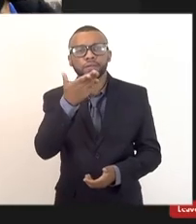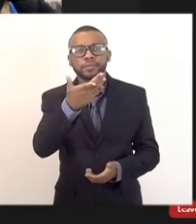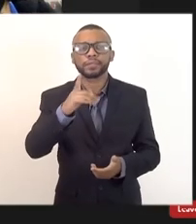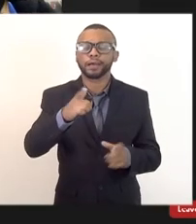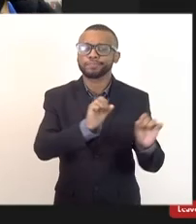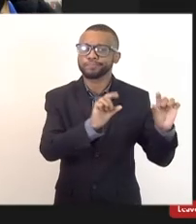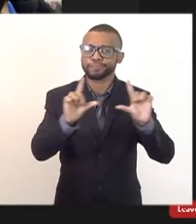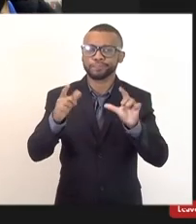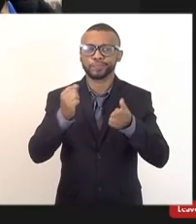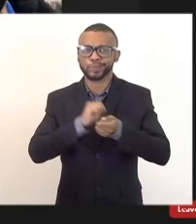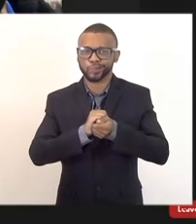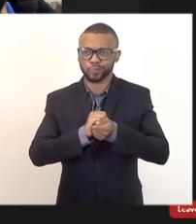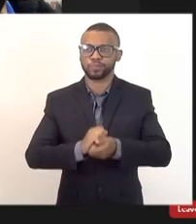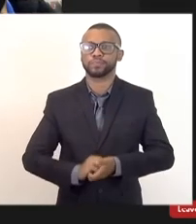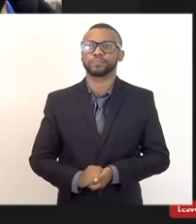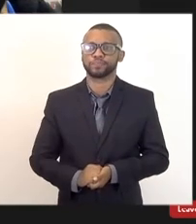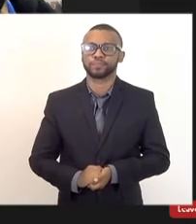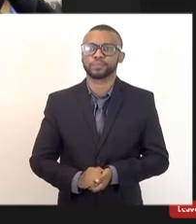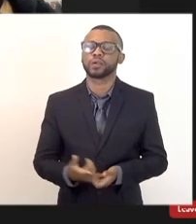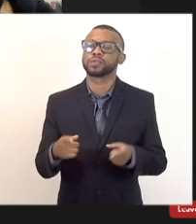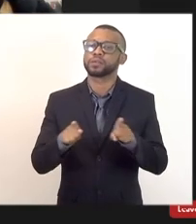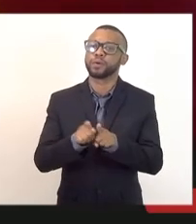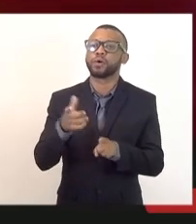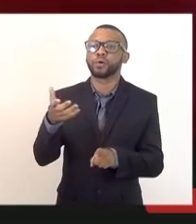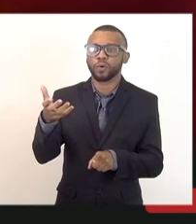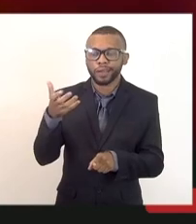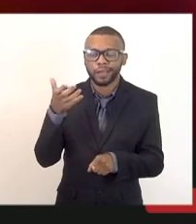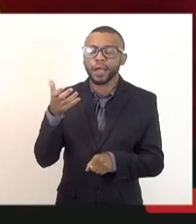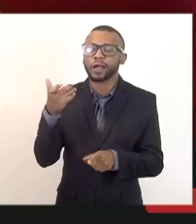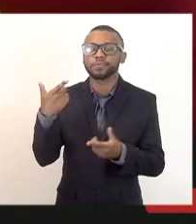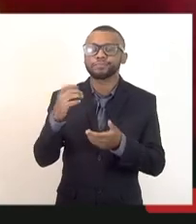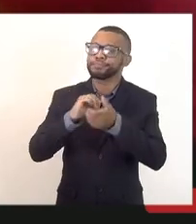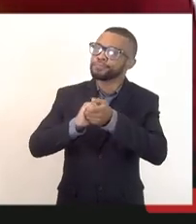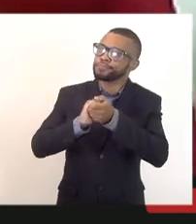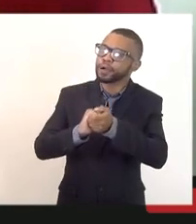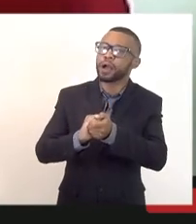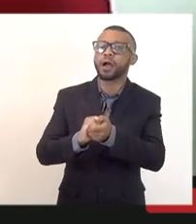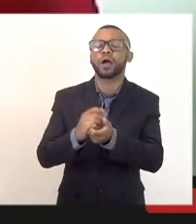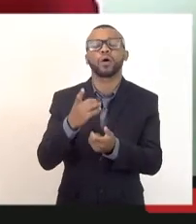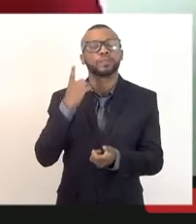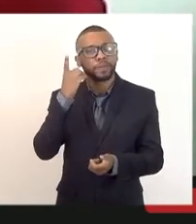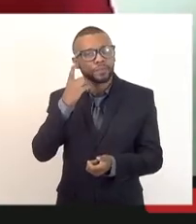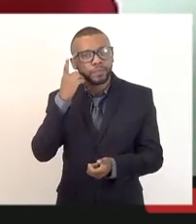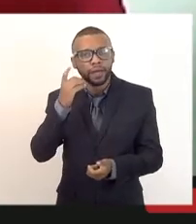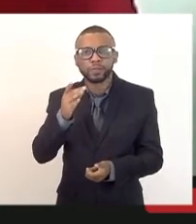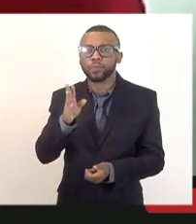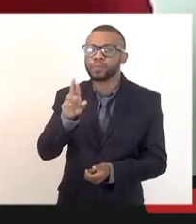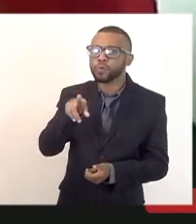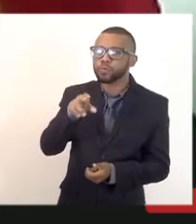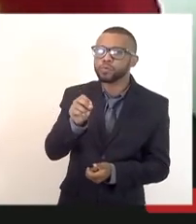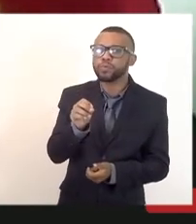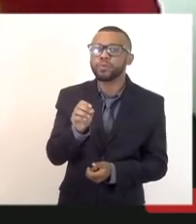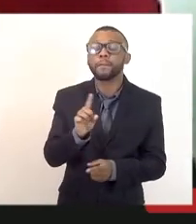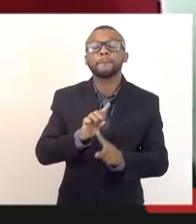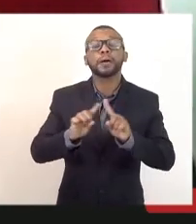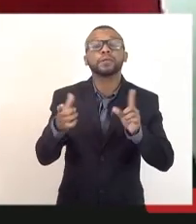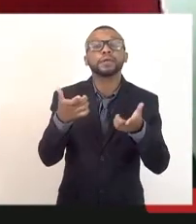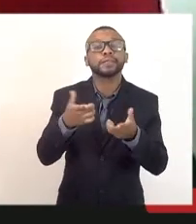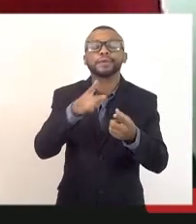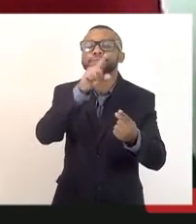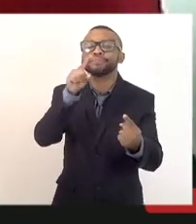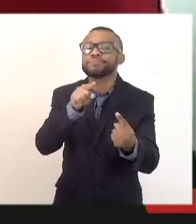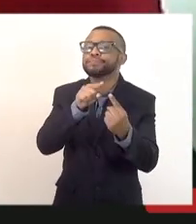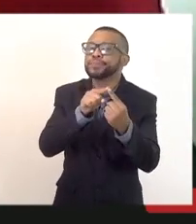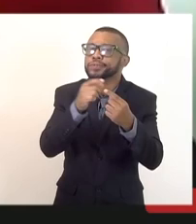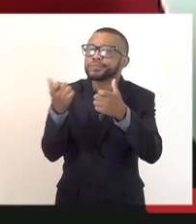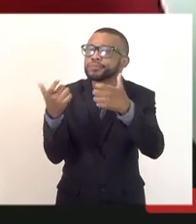Presidente, eu também quero cumprimentar o deputado Bruno Dauari, mas, secretário, queria, assim, objetivar aqui as